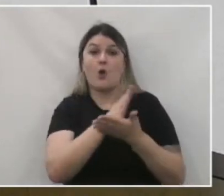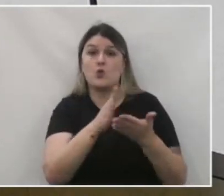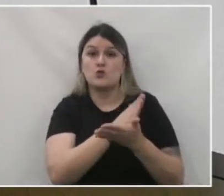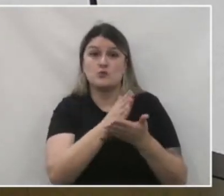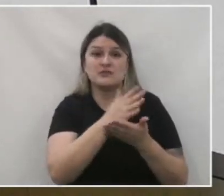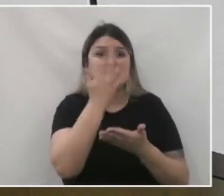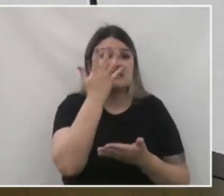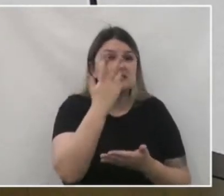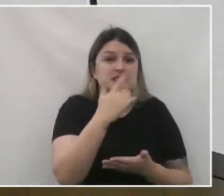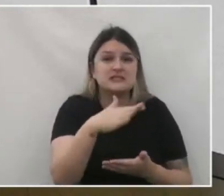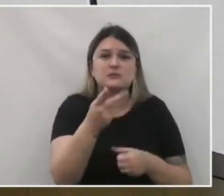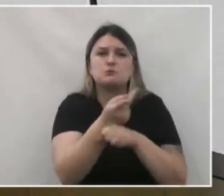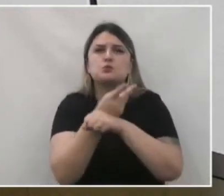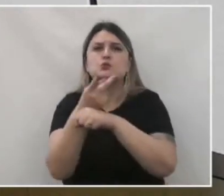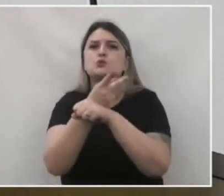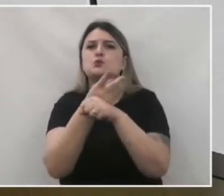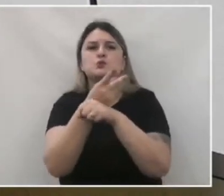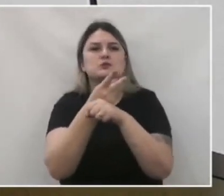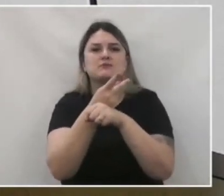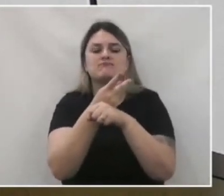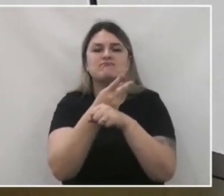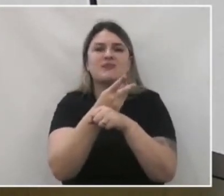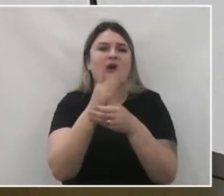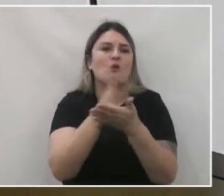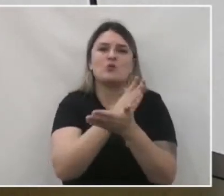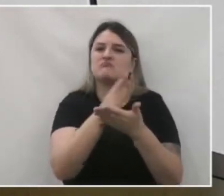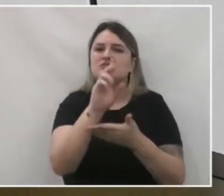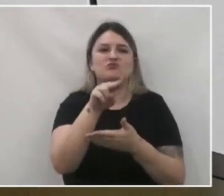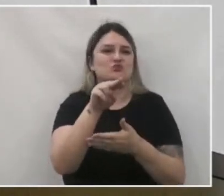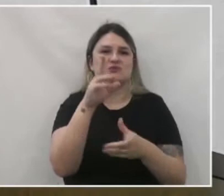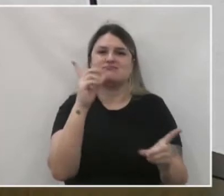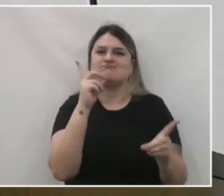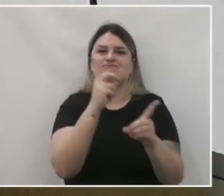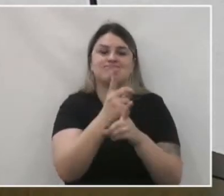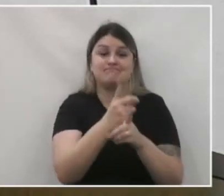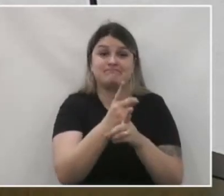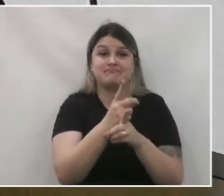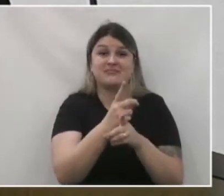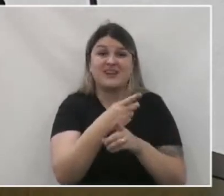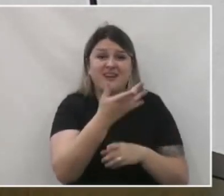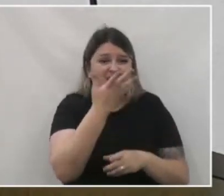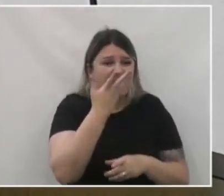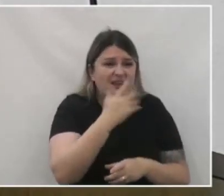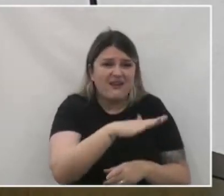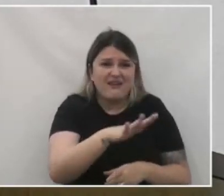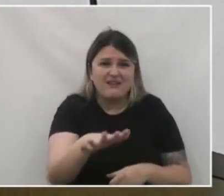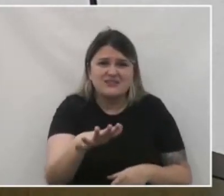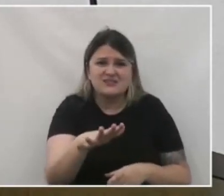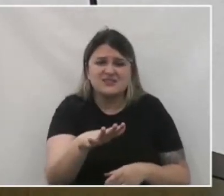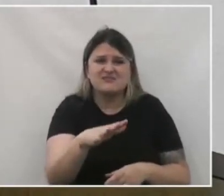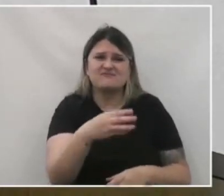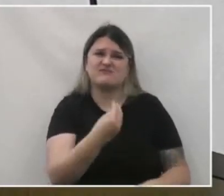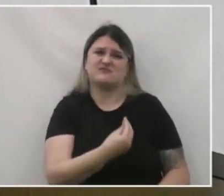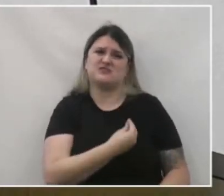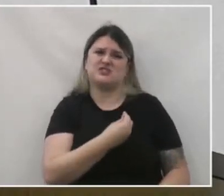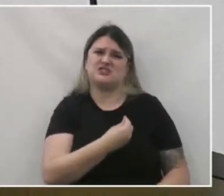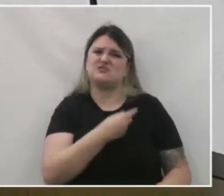pai e meu avô. E muitas não irão encontrar. E para essas crianças, a vida vai ser muito mais dura.